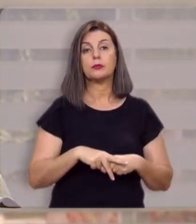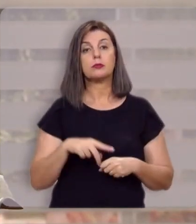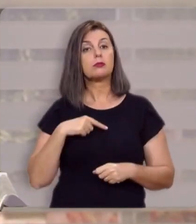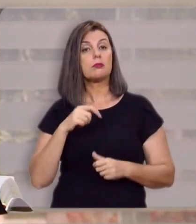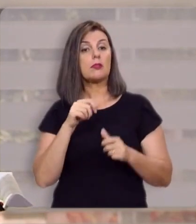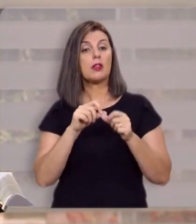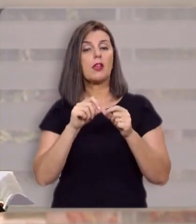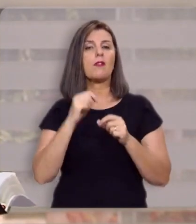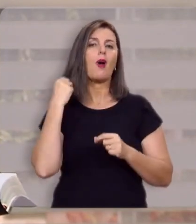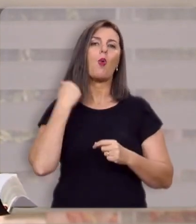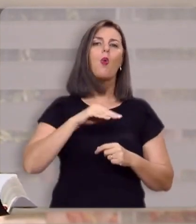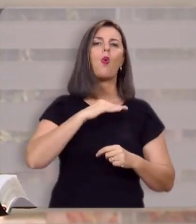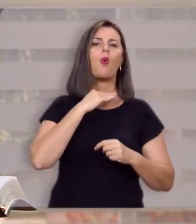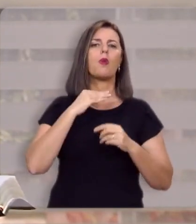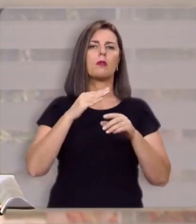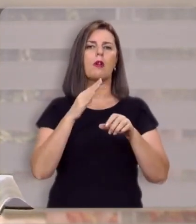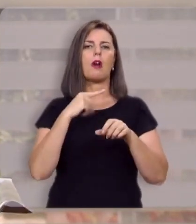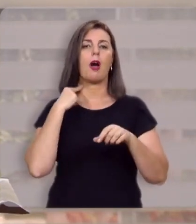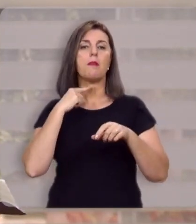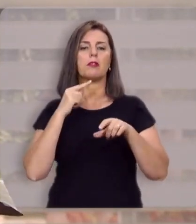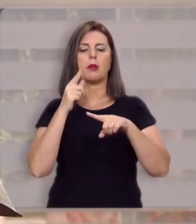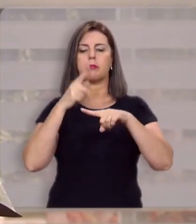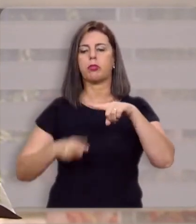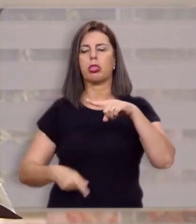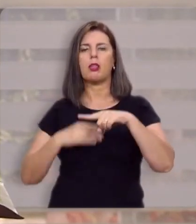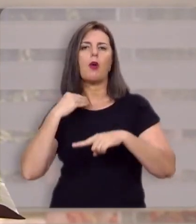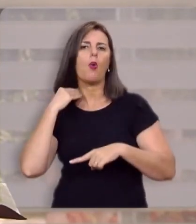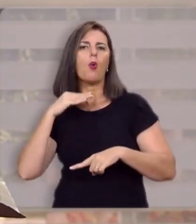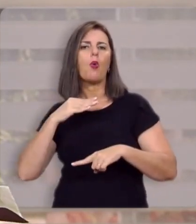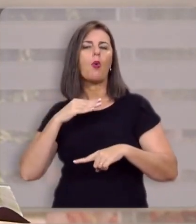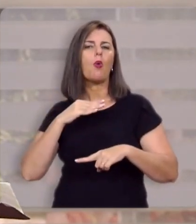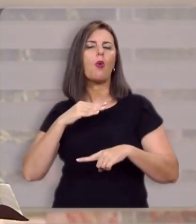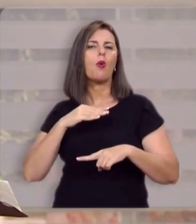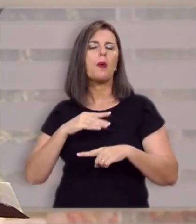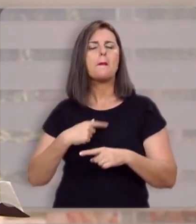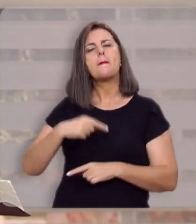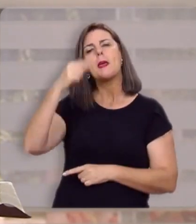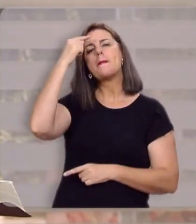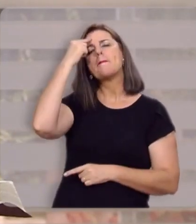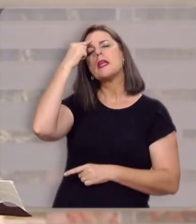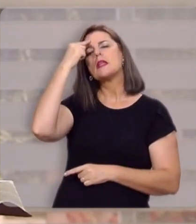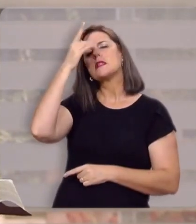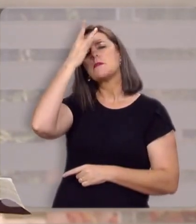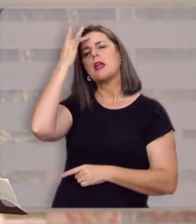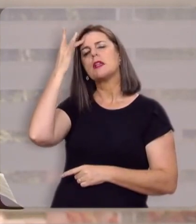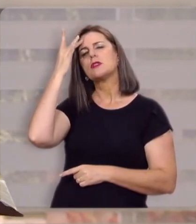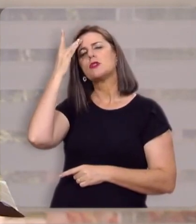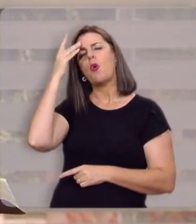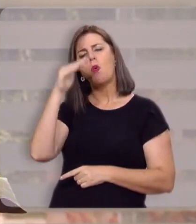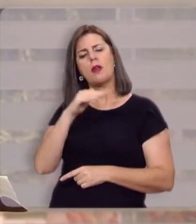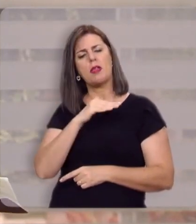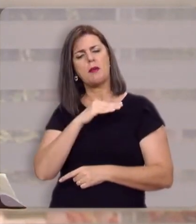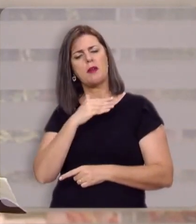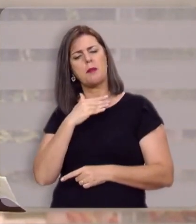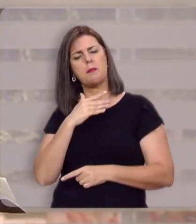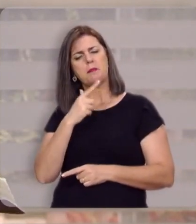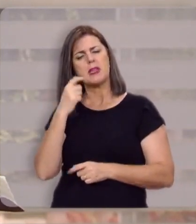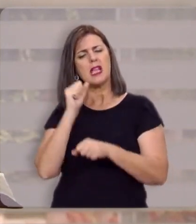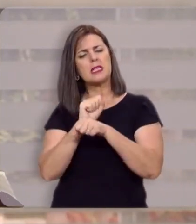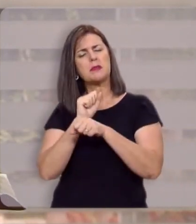ele foi degolado. Mas imagine você alguém no corredor da morte, injustamente,